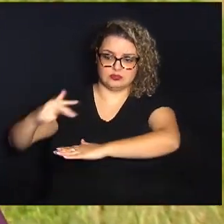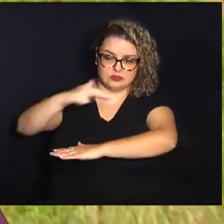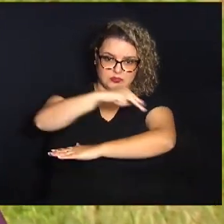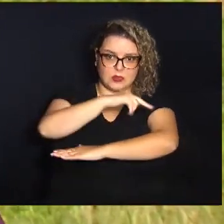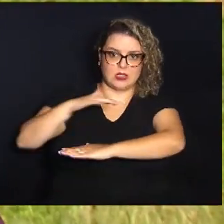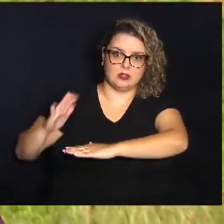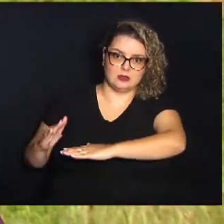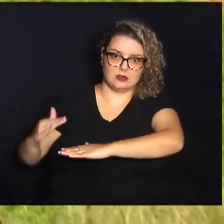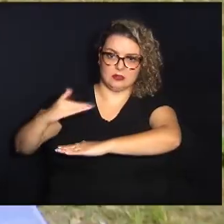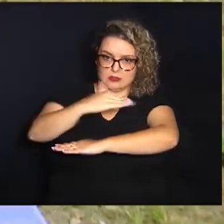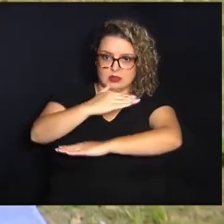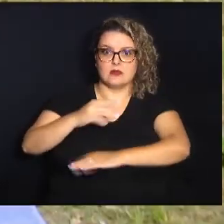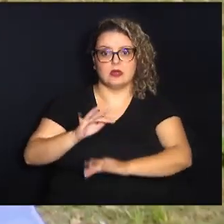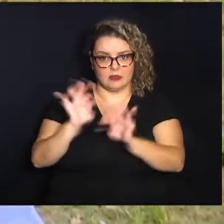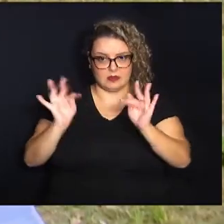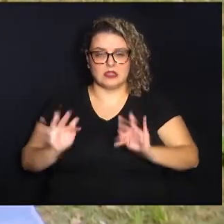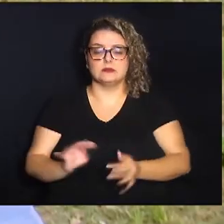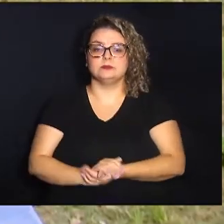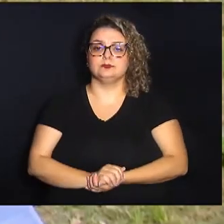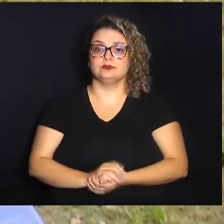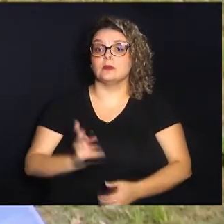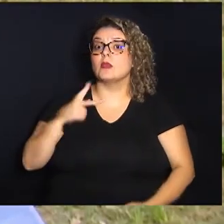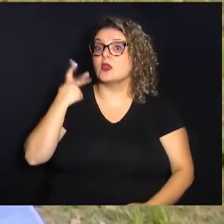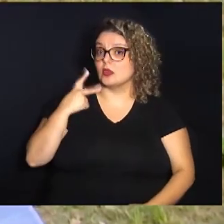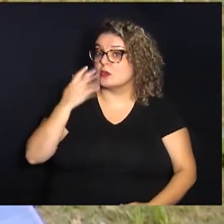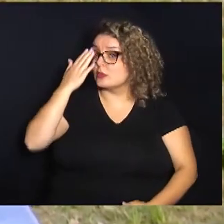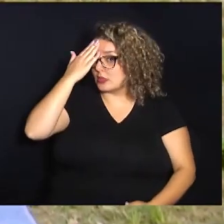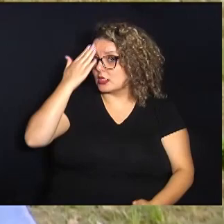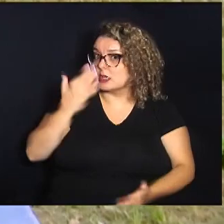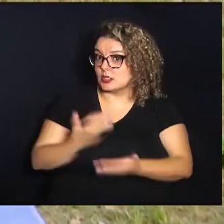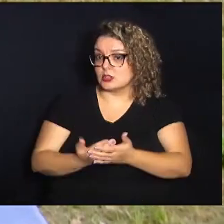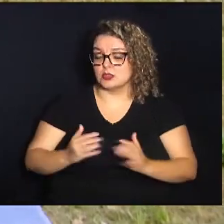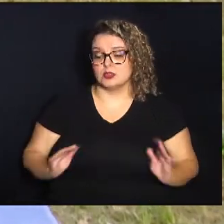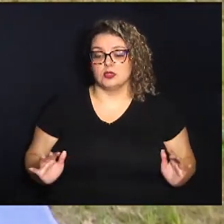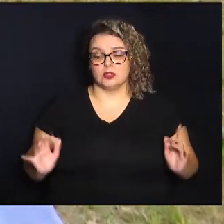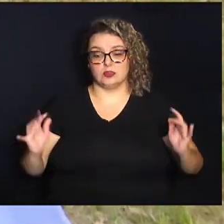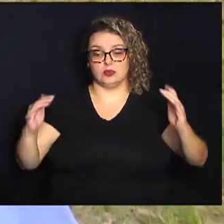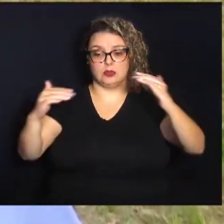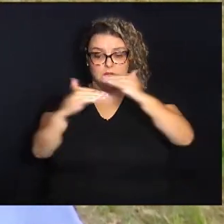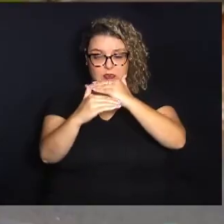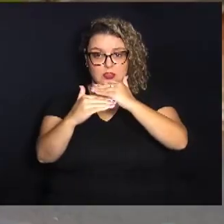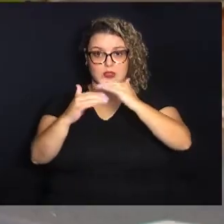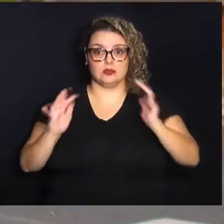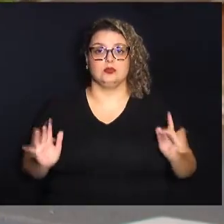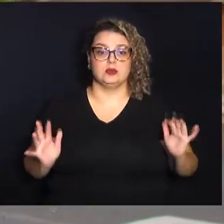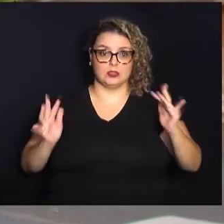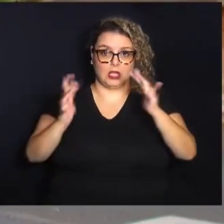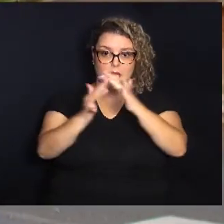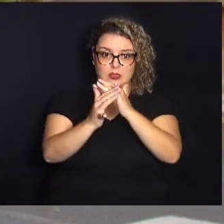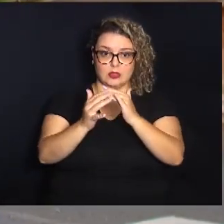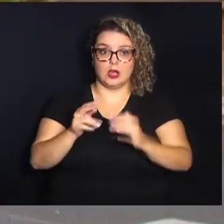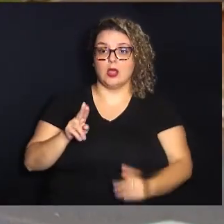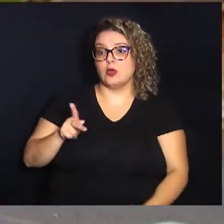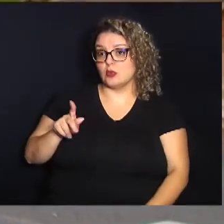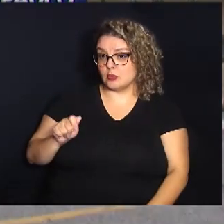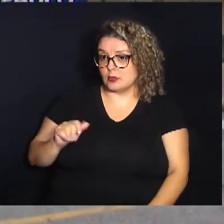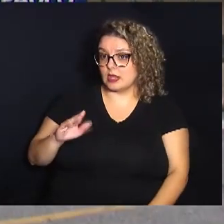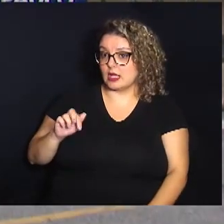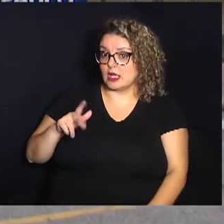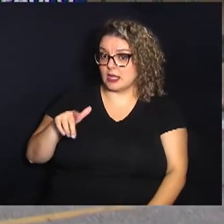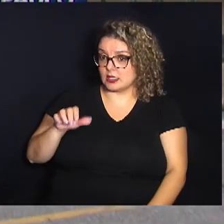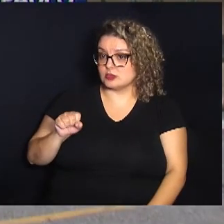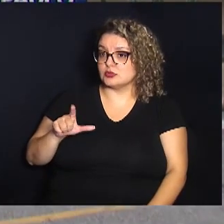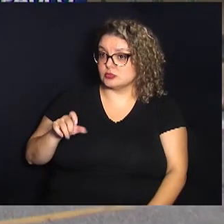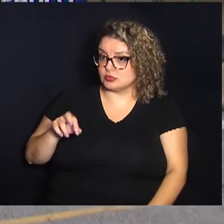vai ficar, nossa, muito feliz mesmo. O vereador acredita que a travessia vai facilitar o acesso da população à UPA do Jardim Carlos Lourenço